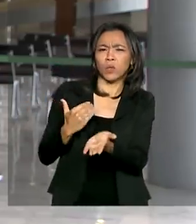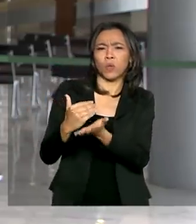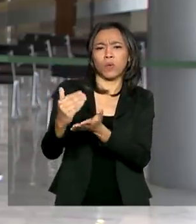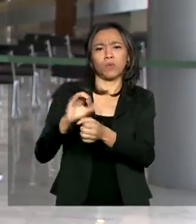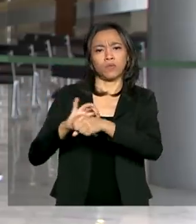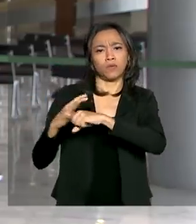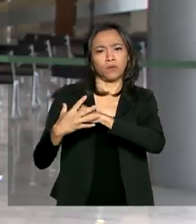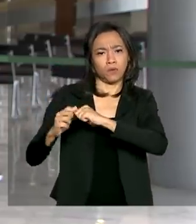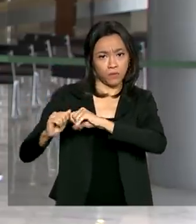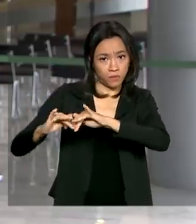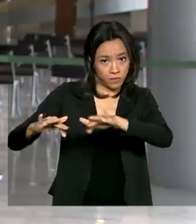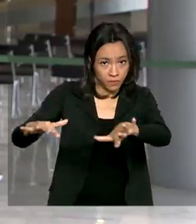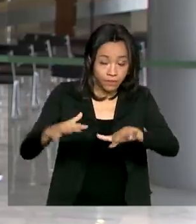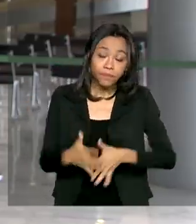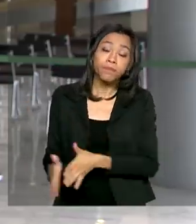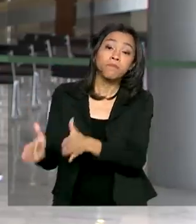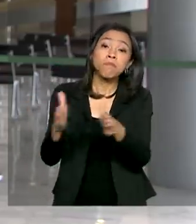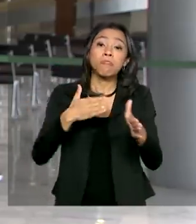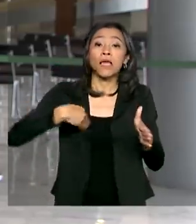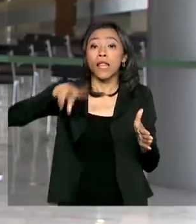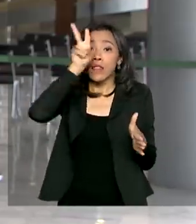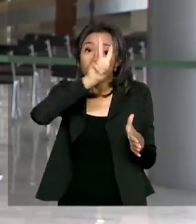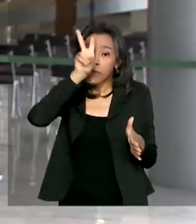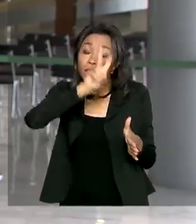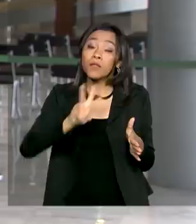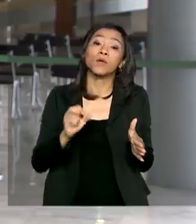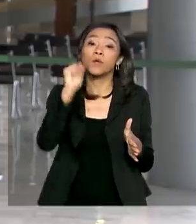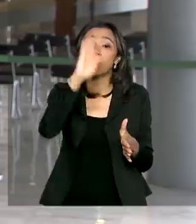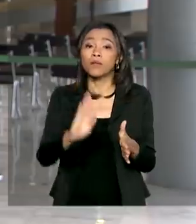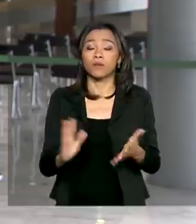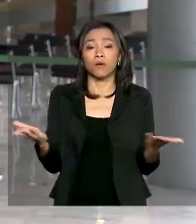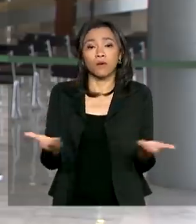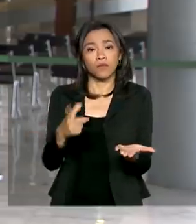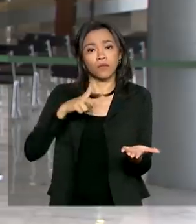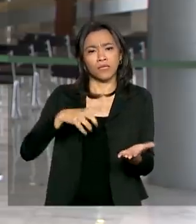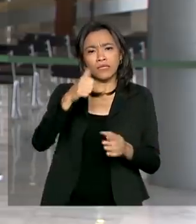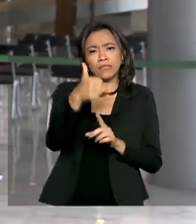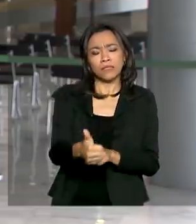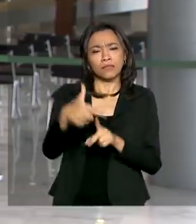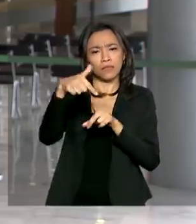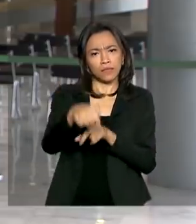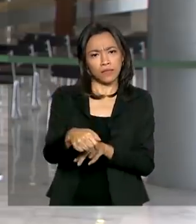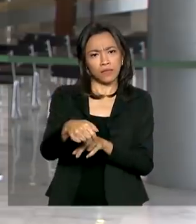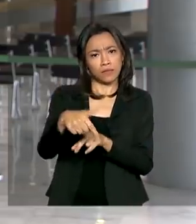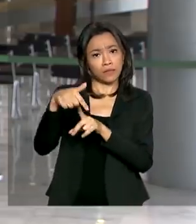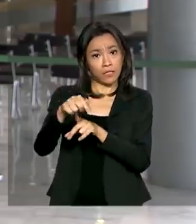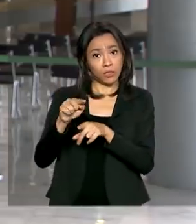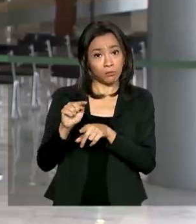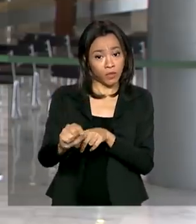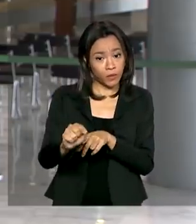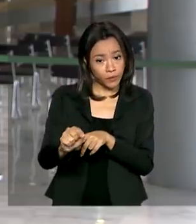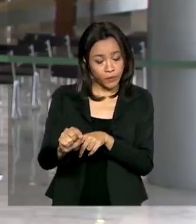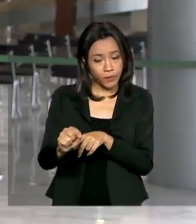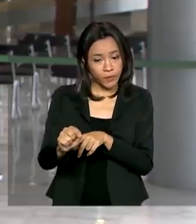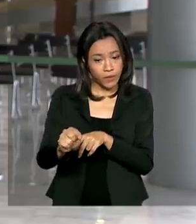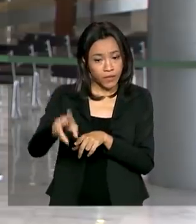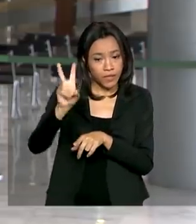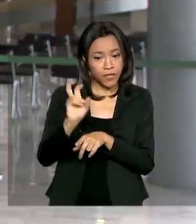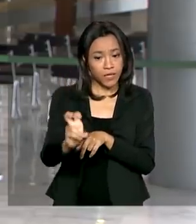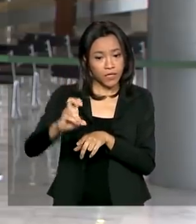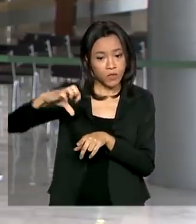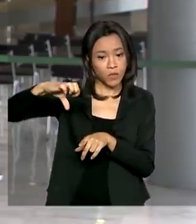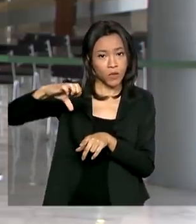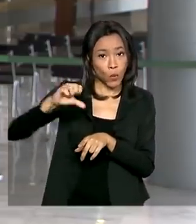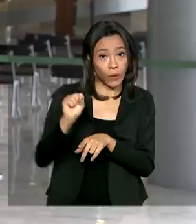Lembrando, Renata, que o Brasil tem hoje 177.589